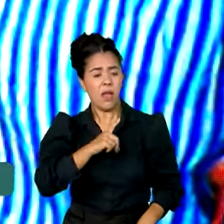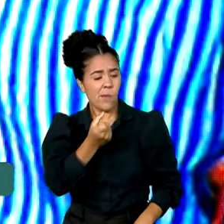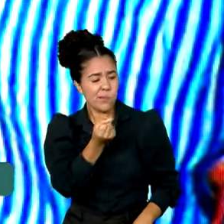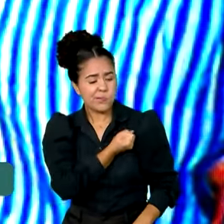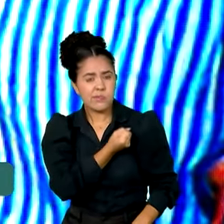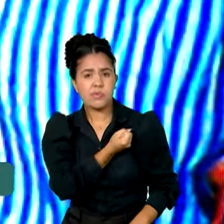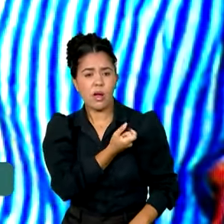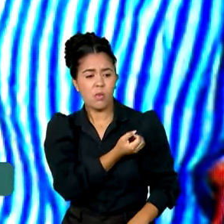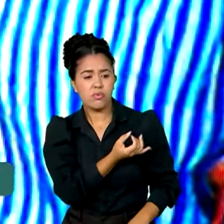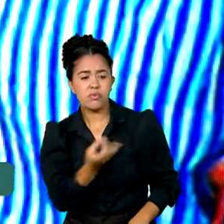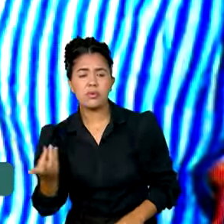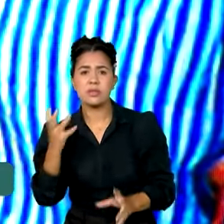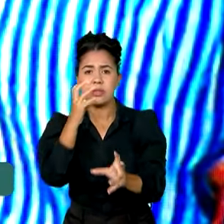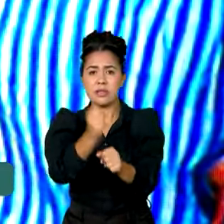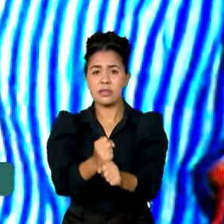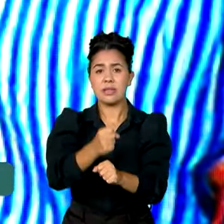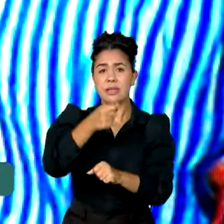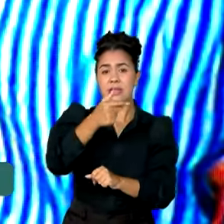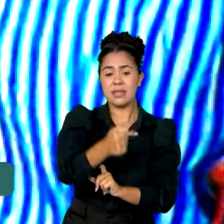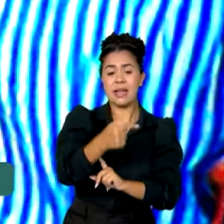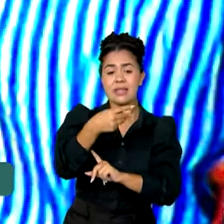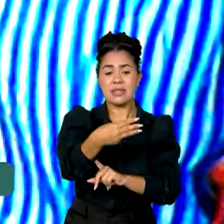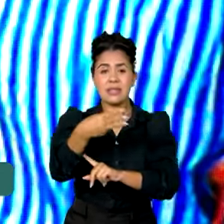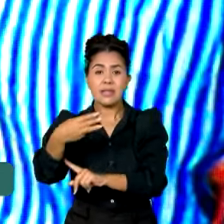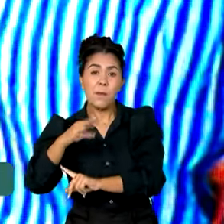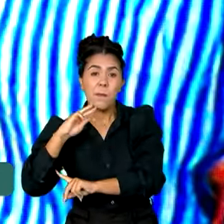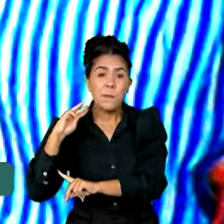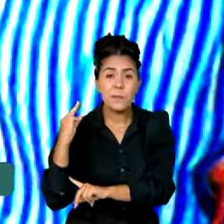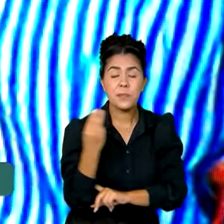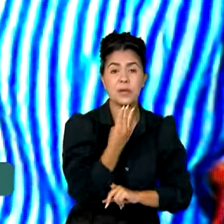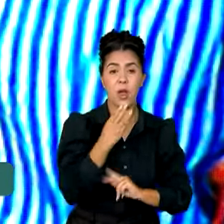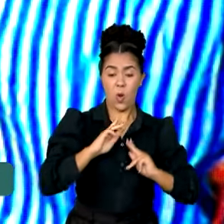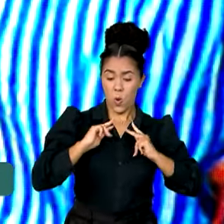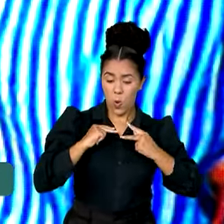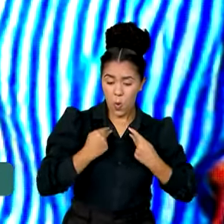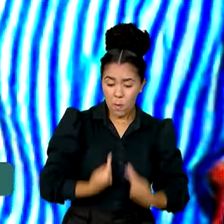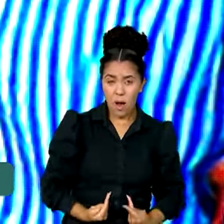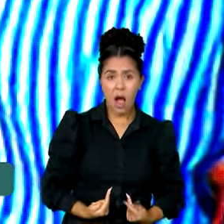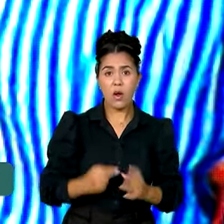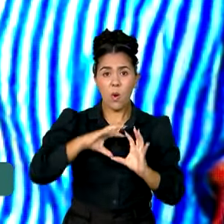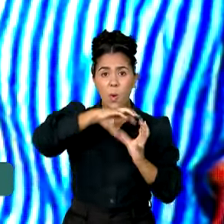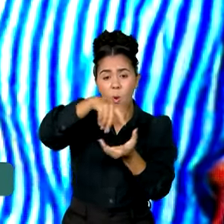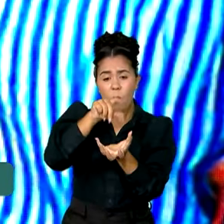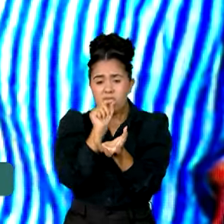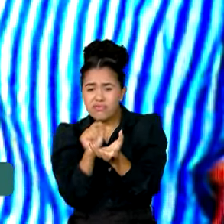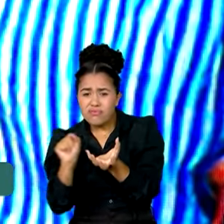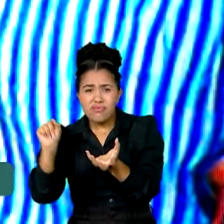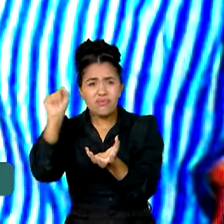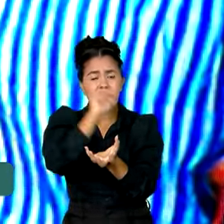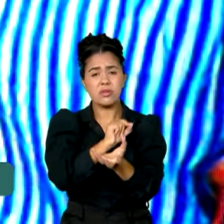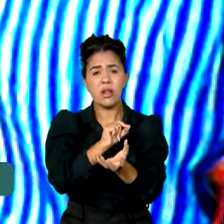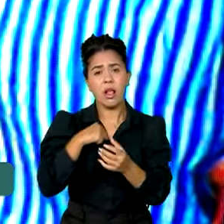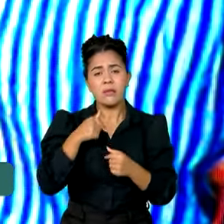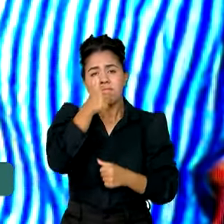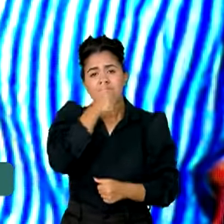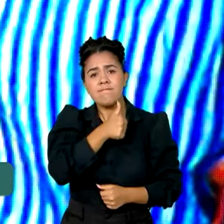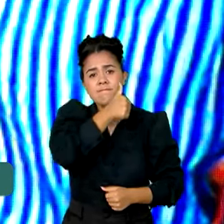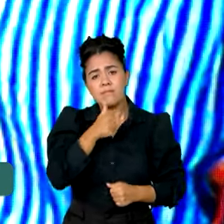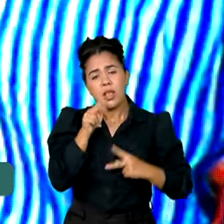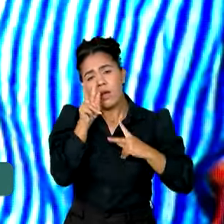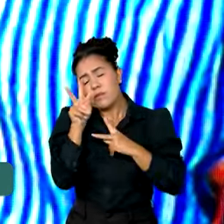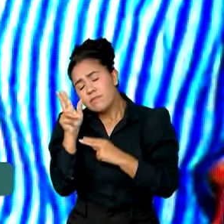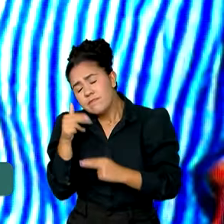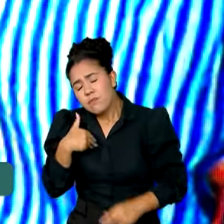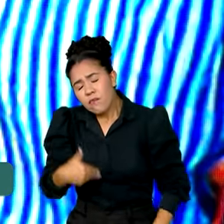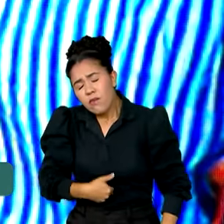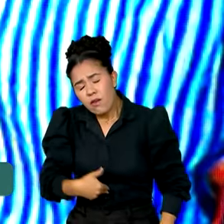de que 733 milhões de seres humanos vão dormir toda noite sem ter o que comer. É uma